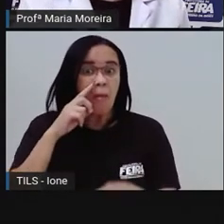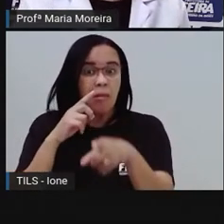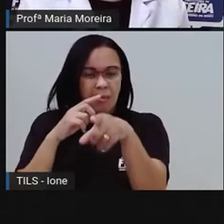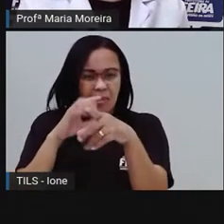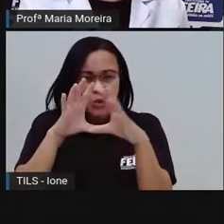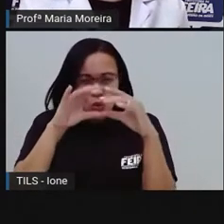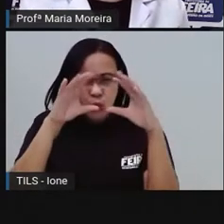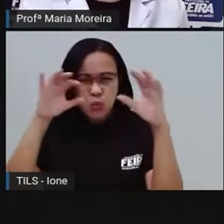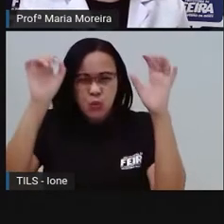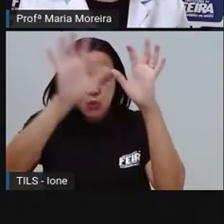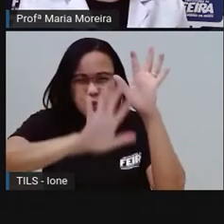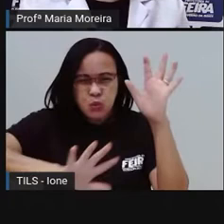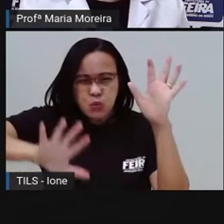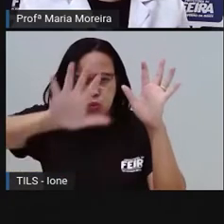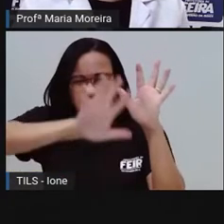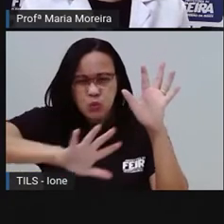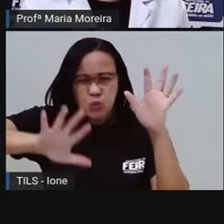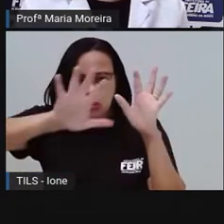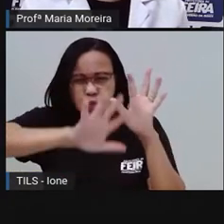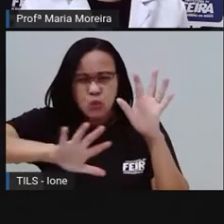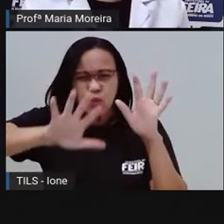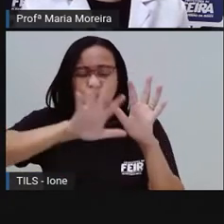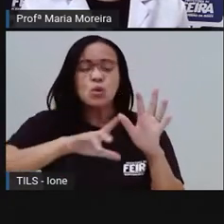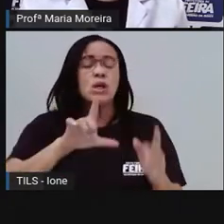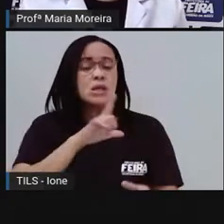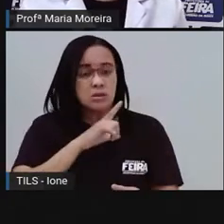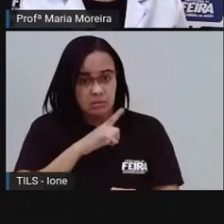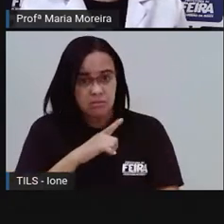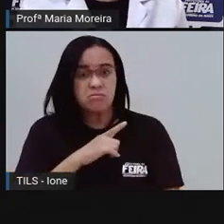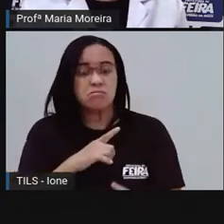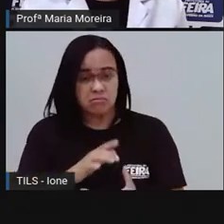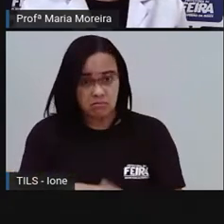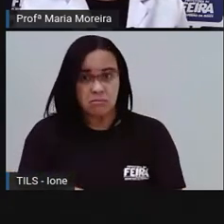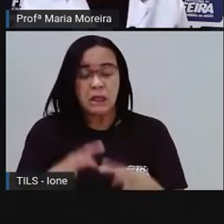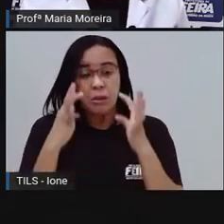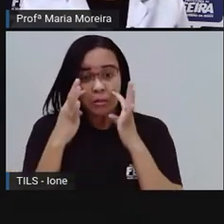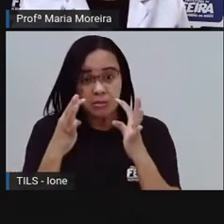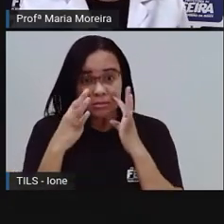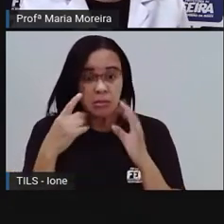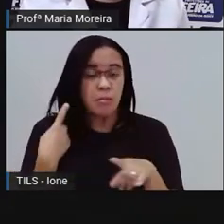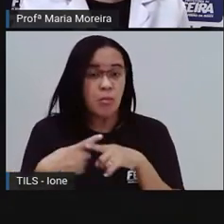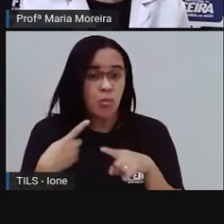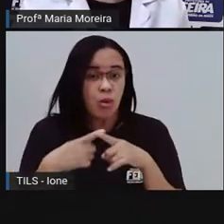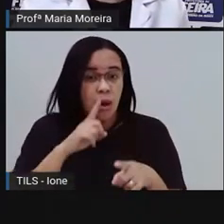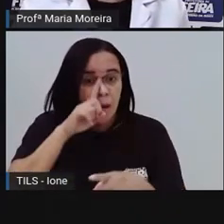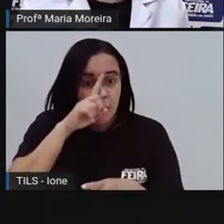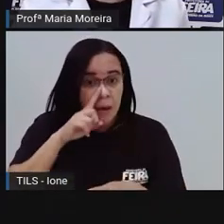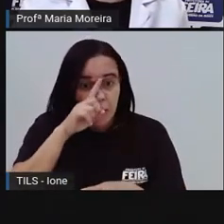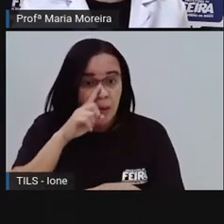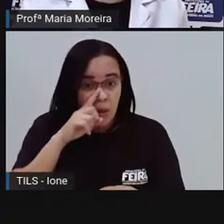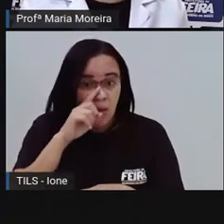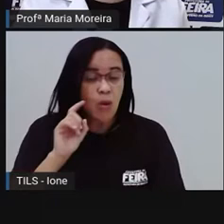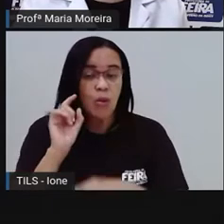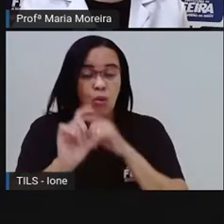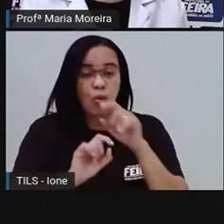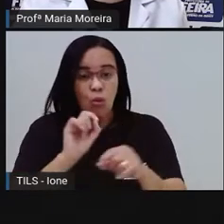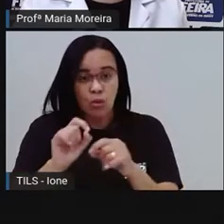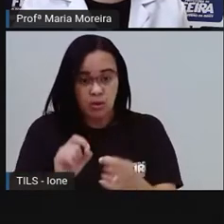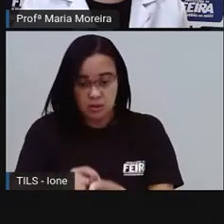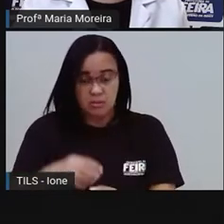E é perigoso, gente, isso aqui é bem importante, né, prestem bastante atenção. É perigoso deixar o motor